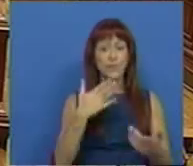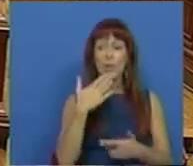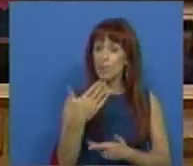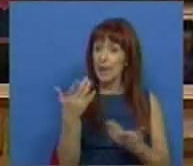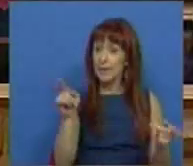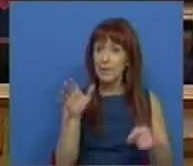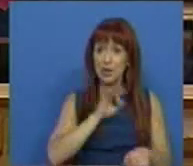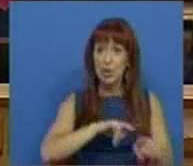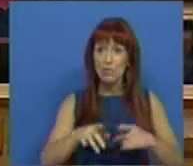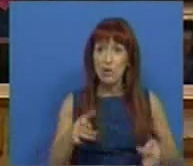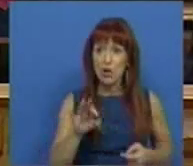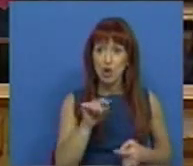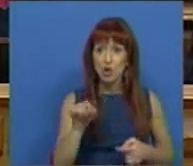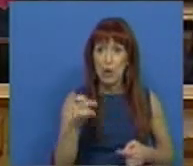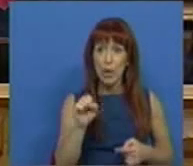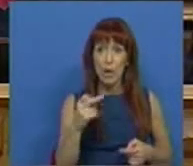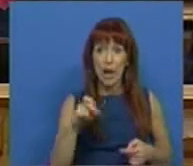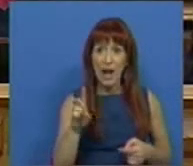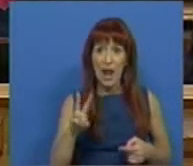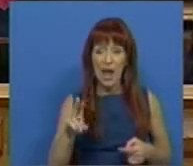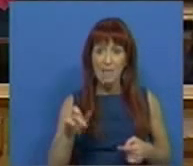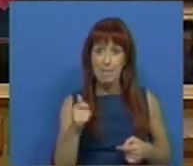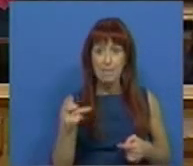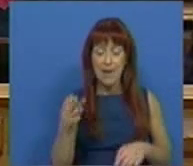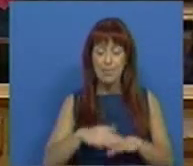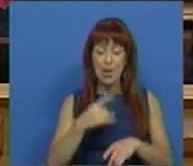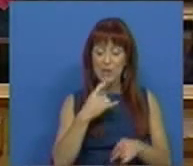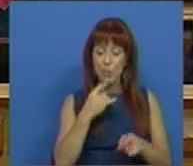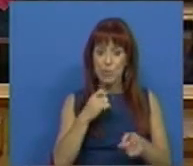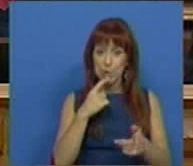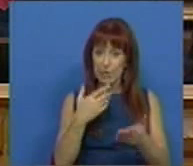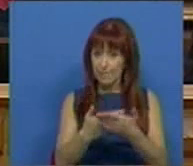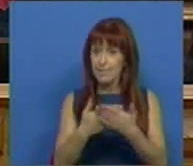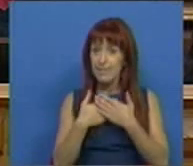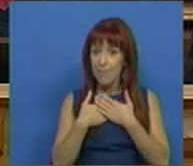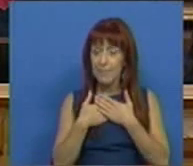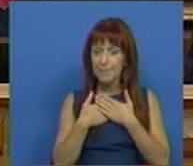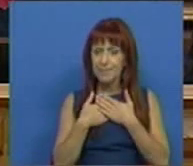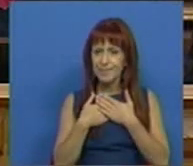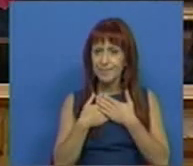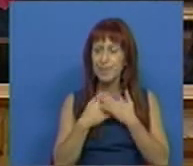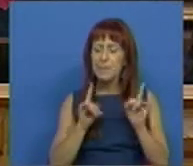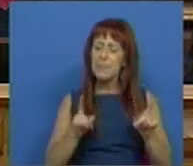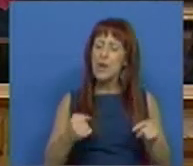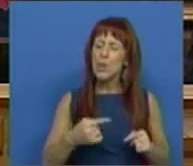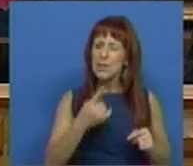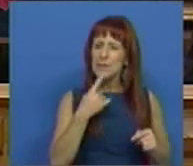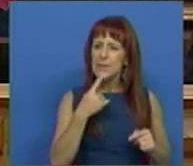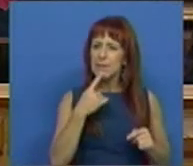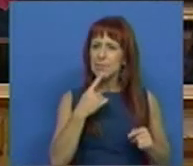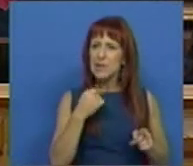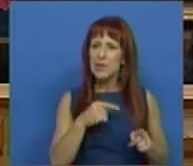Muito obrigada, Sr. Deputado João Galamba, pelas questões que coloca e começo por perceber